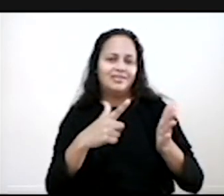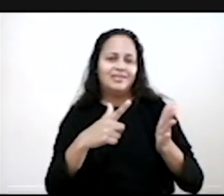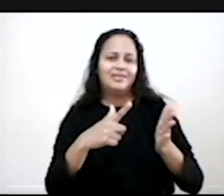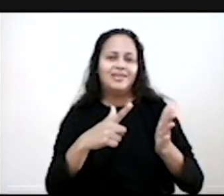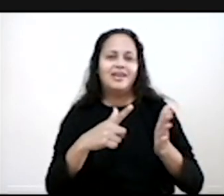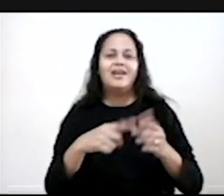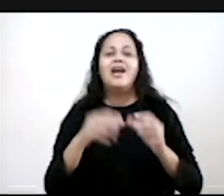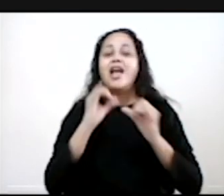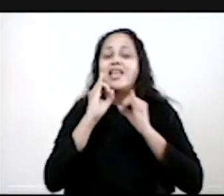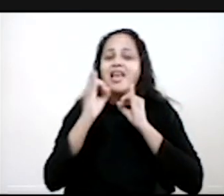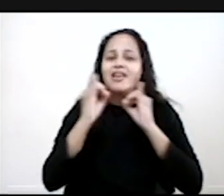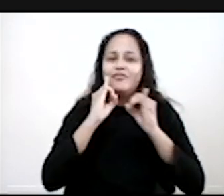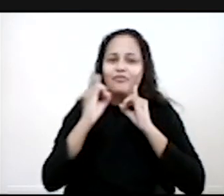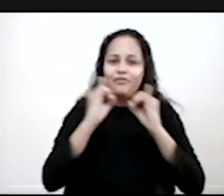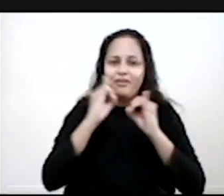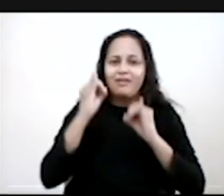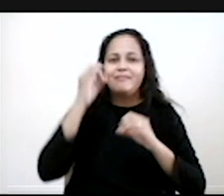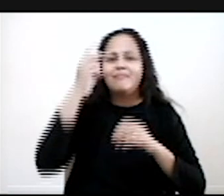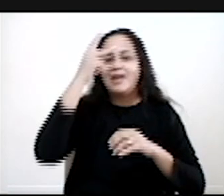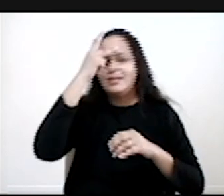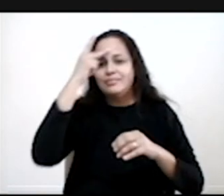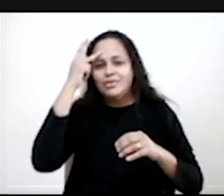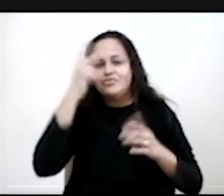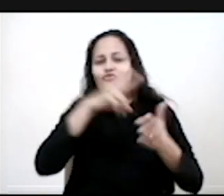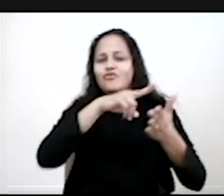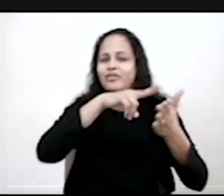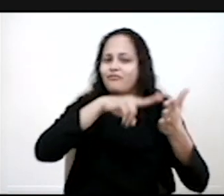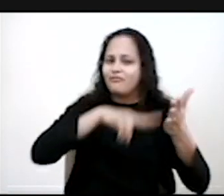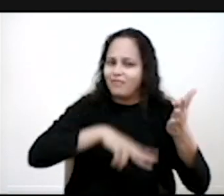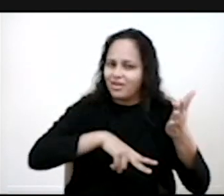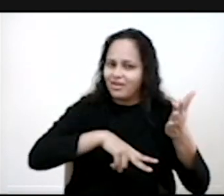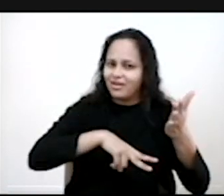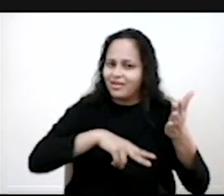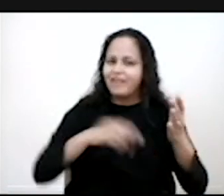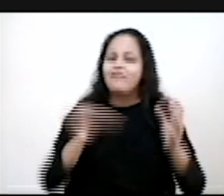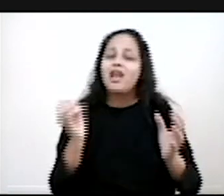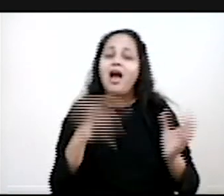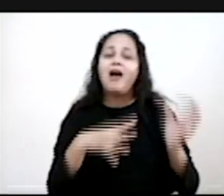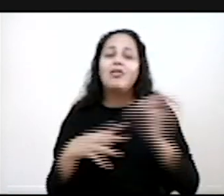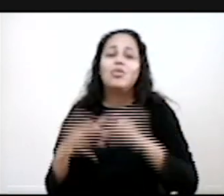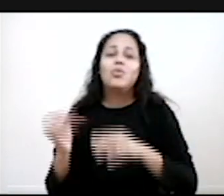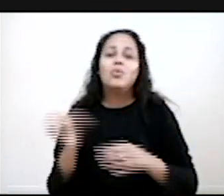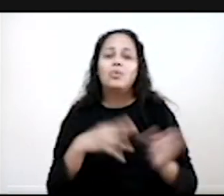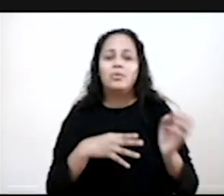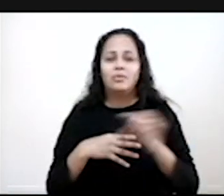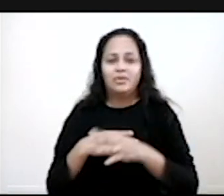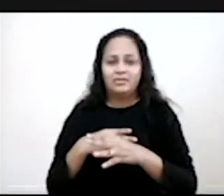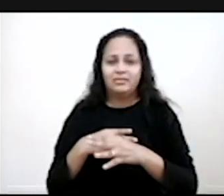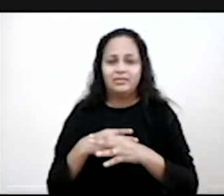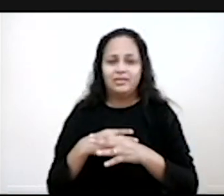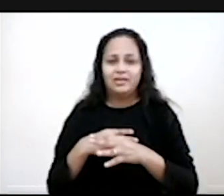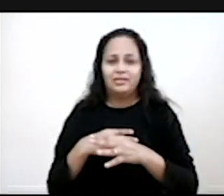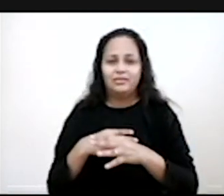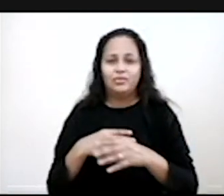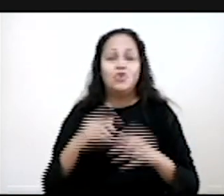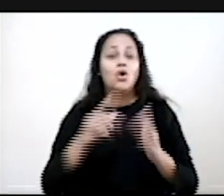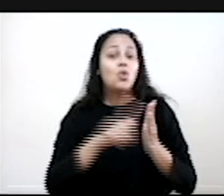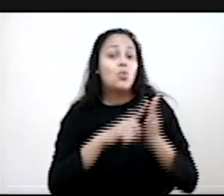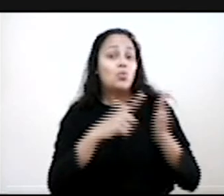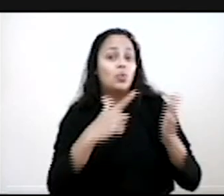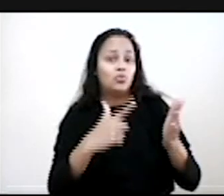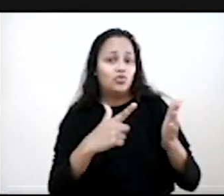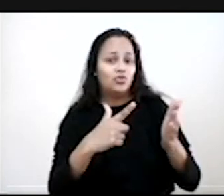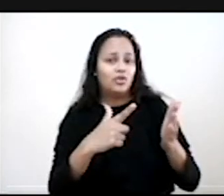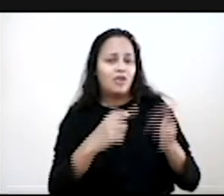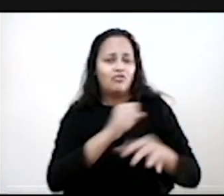informar, seja o leitor ou o espectador, né? Ficar atualizado sobre o que está acontecendo. Nós vimos também que dentro de um